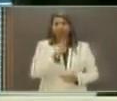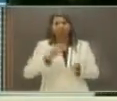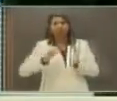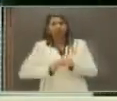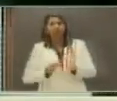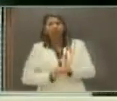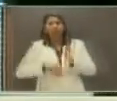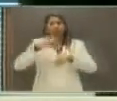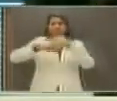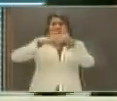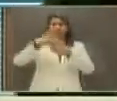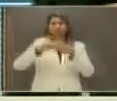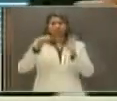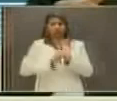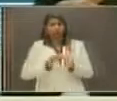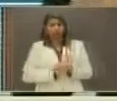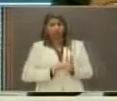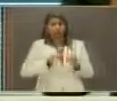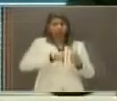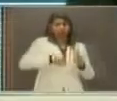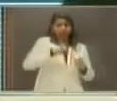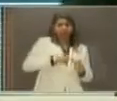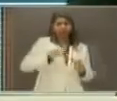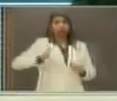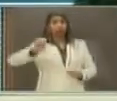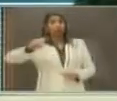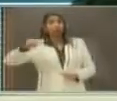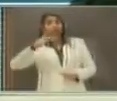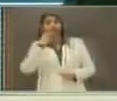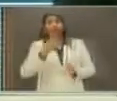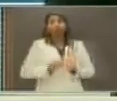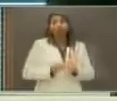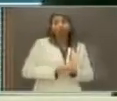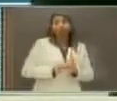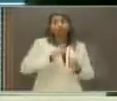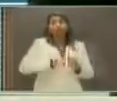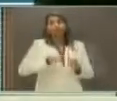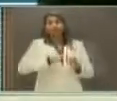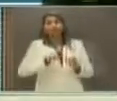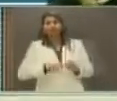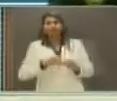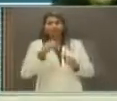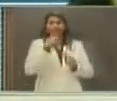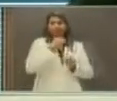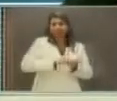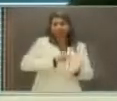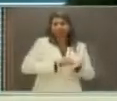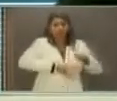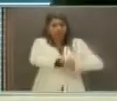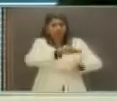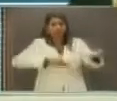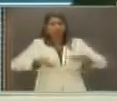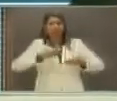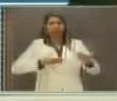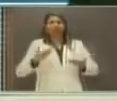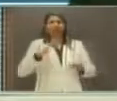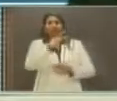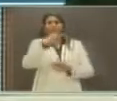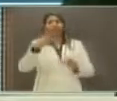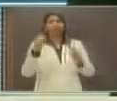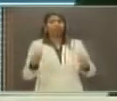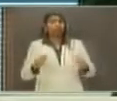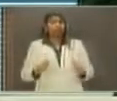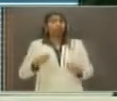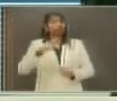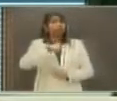aspecto, porque faltou isso. O Wilson Santiago não pode dizer, a não avançou aqui, porque faltou diálogo com o governo. Não. O PMDB hoje é governo, tem um